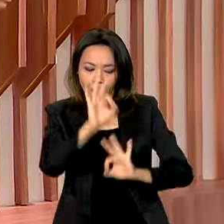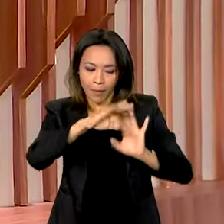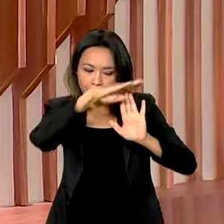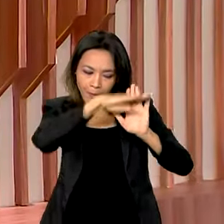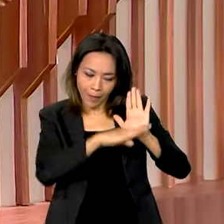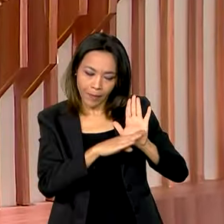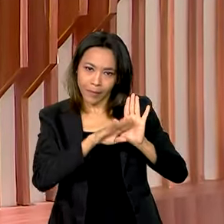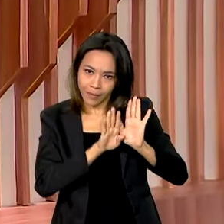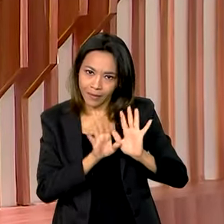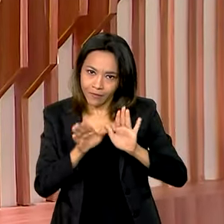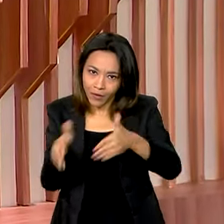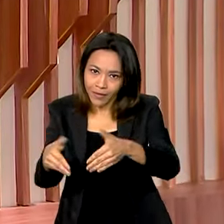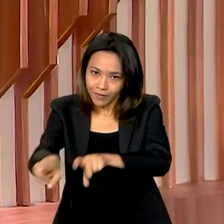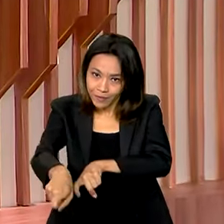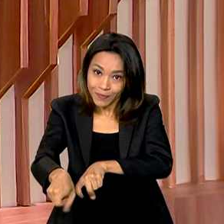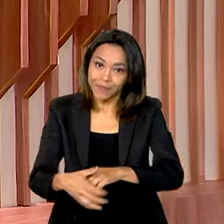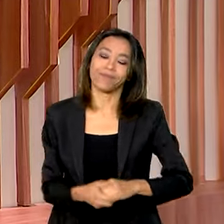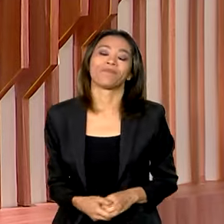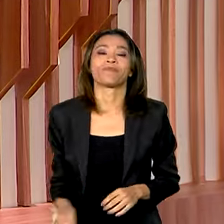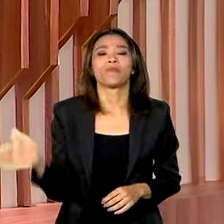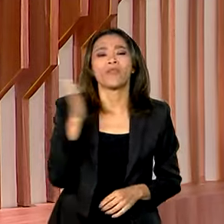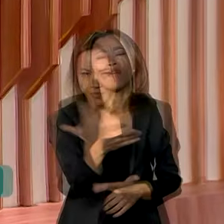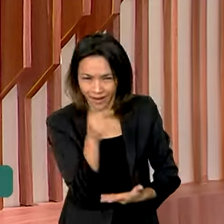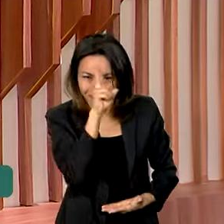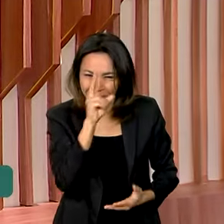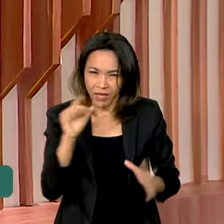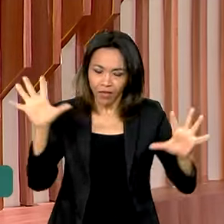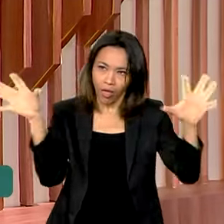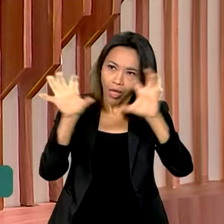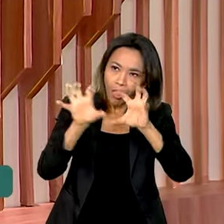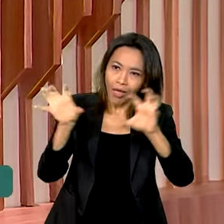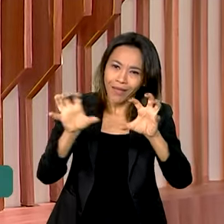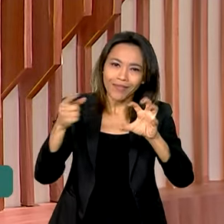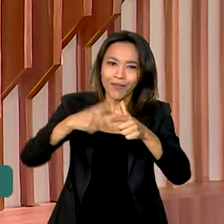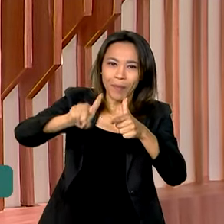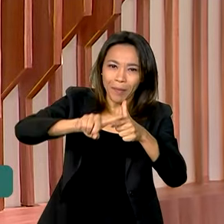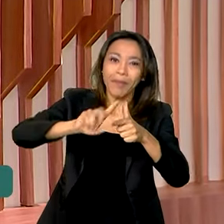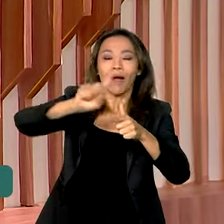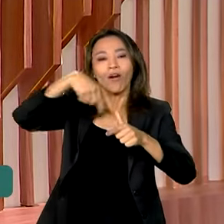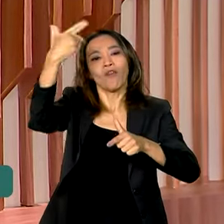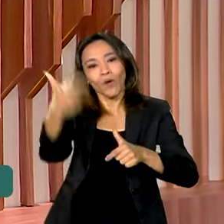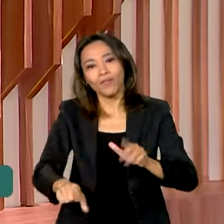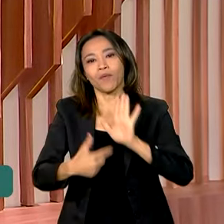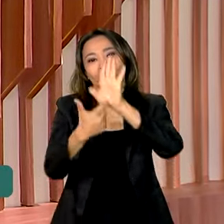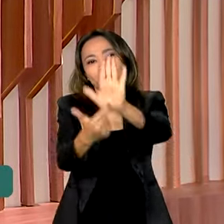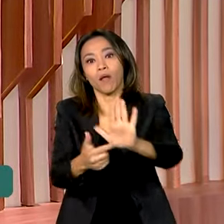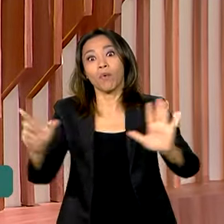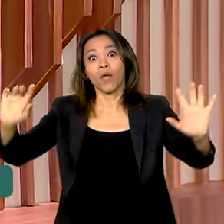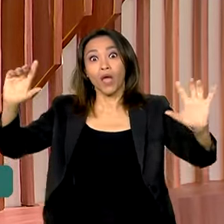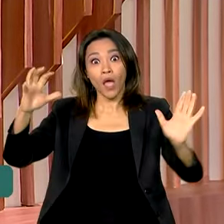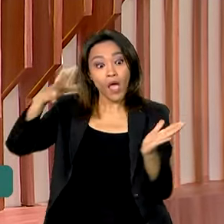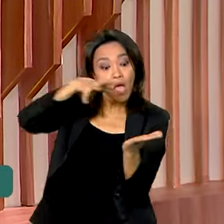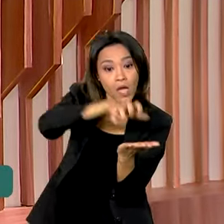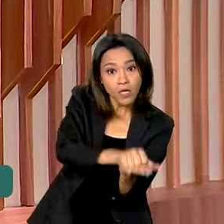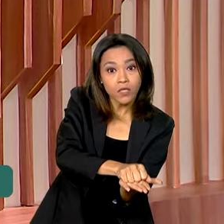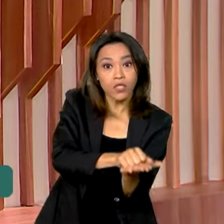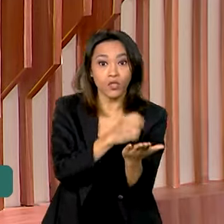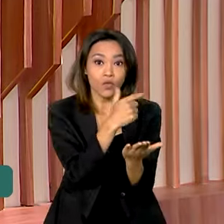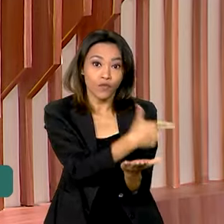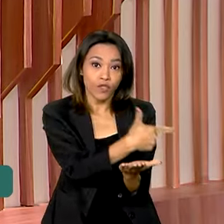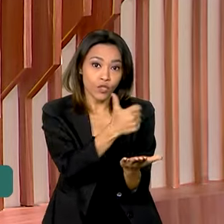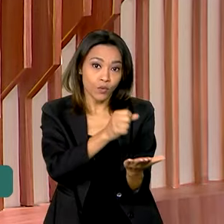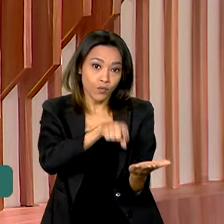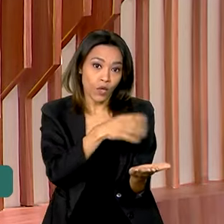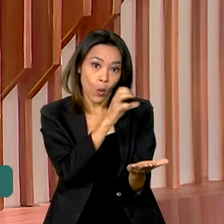Agora, vamos voltar a falar sobre a redução do desmatamento, porque a queda registrada foi de 21,8%. No